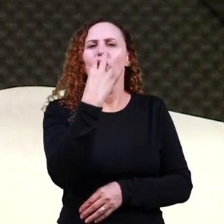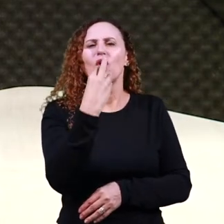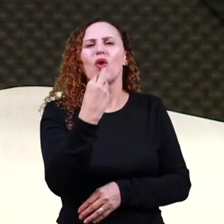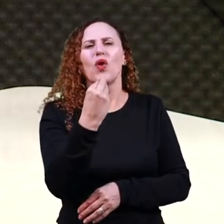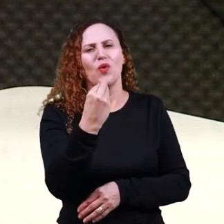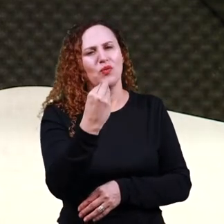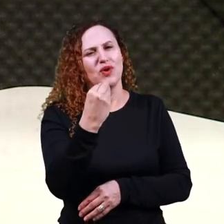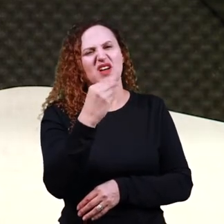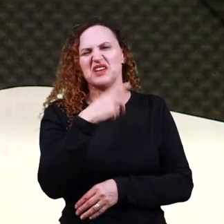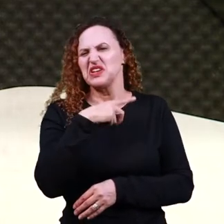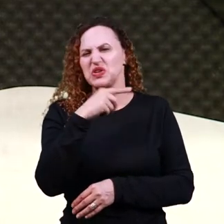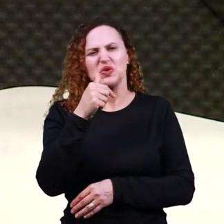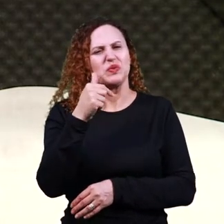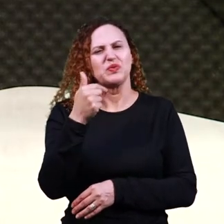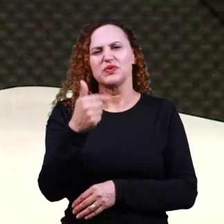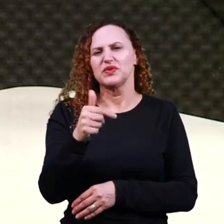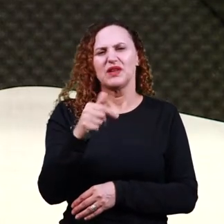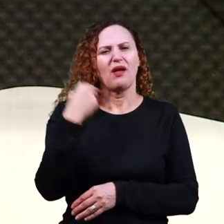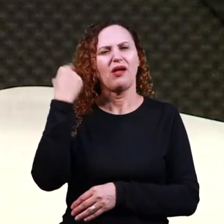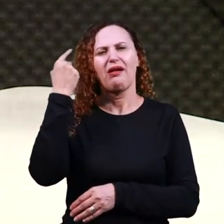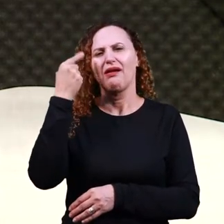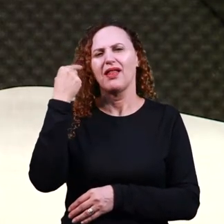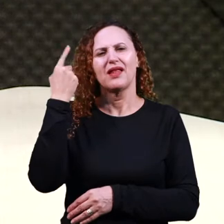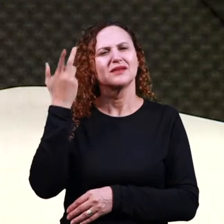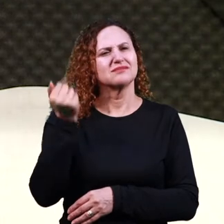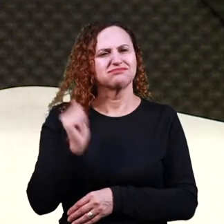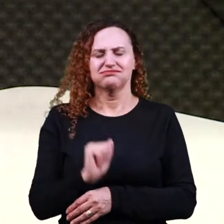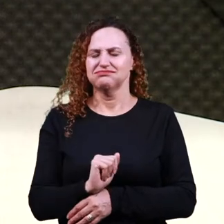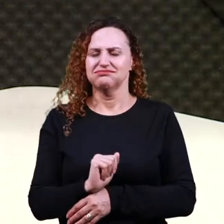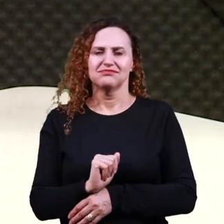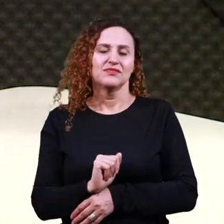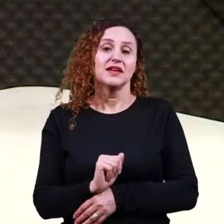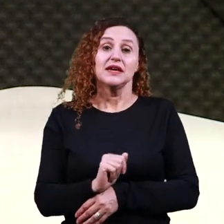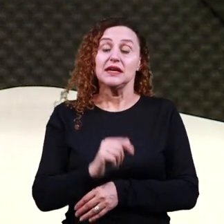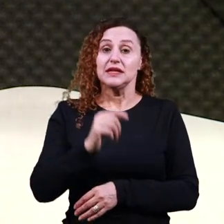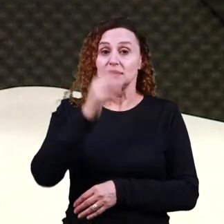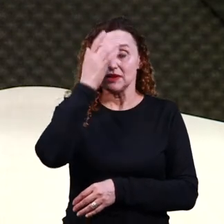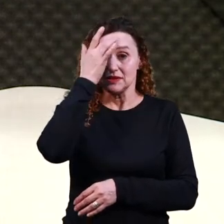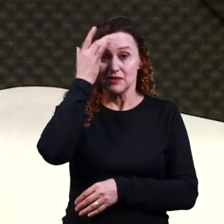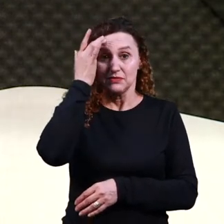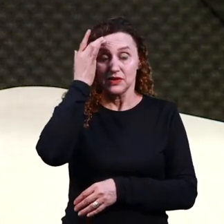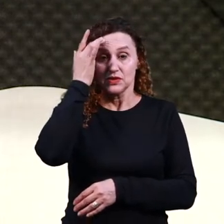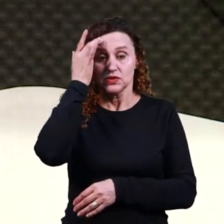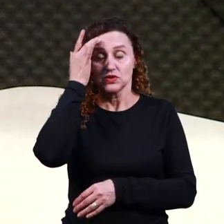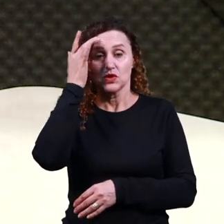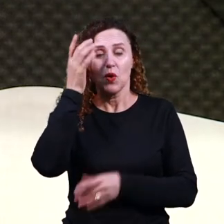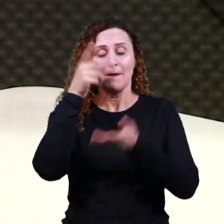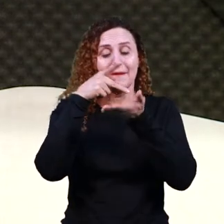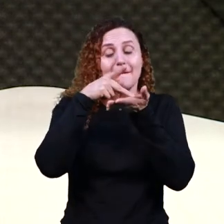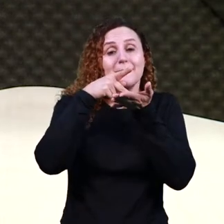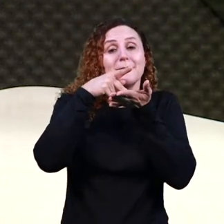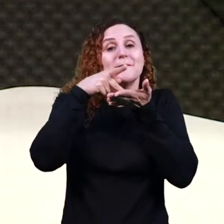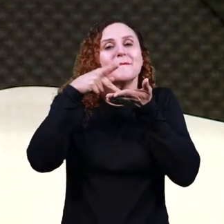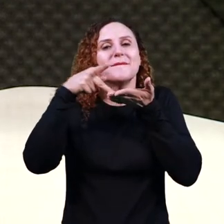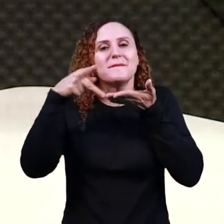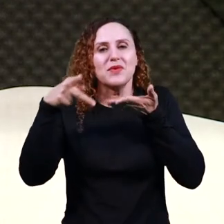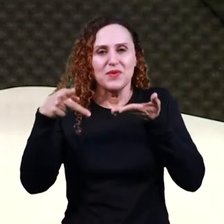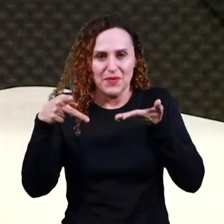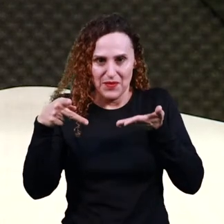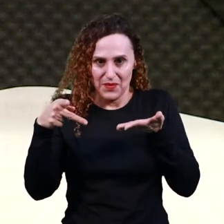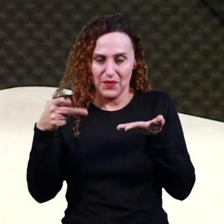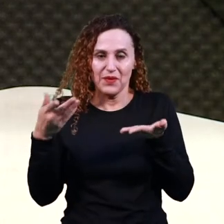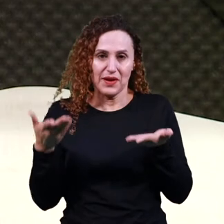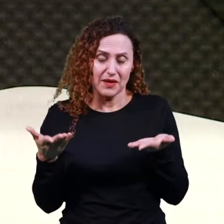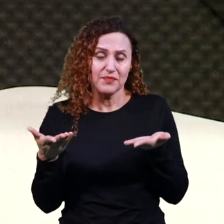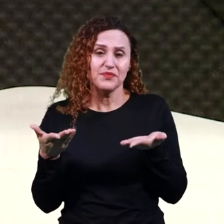está no seu juízo perfeito. Então, este, por ser uma pessoa mais pura, ele acaba, então,